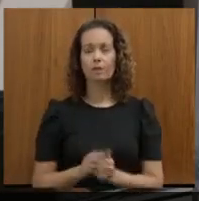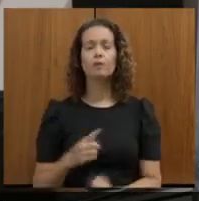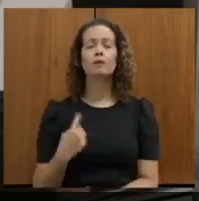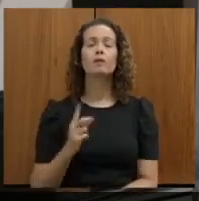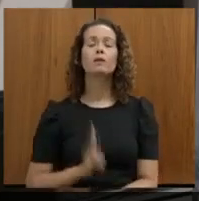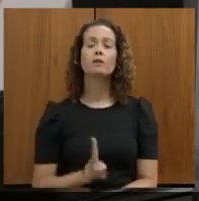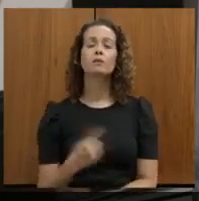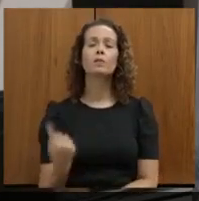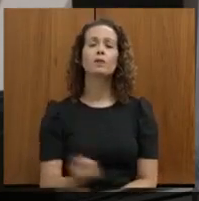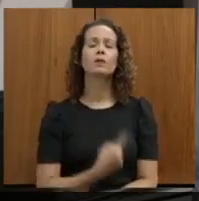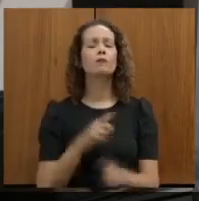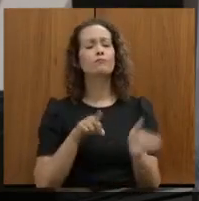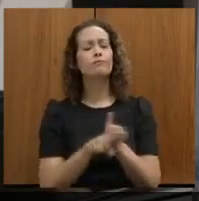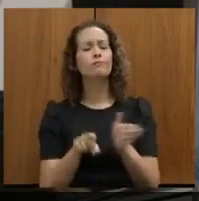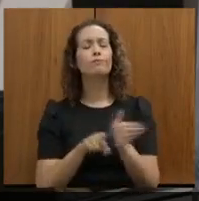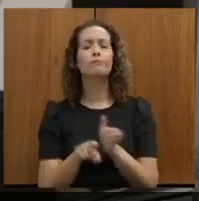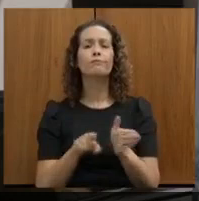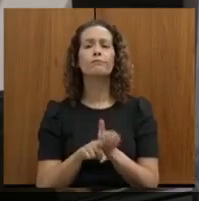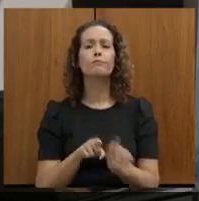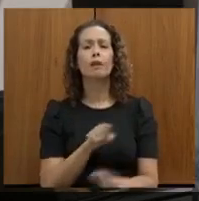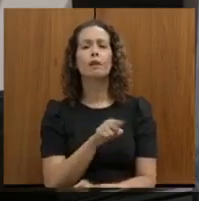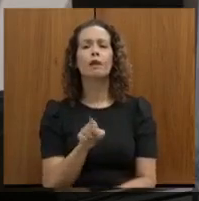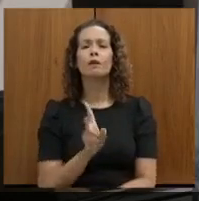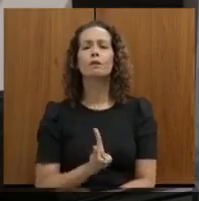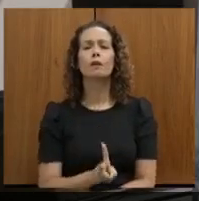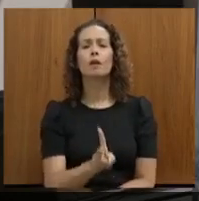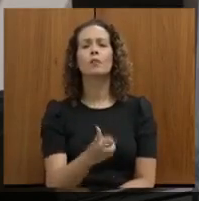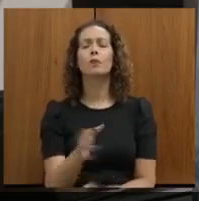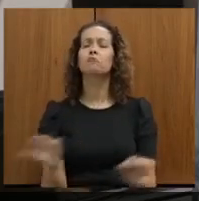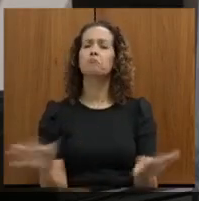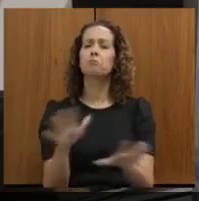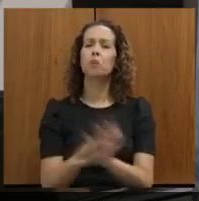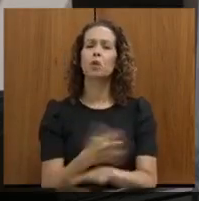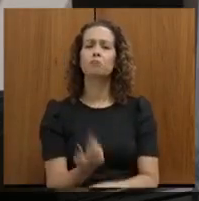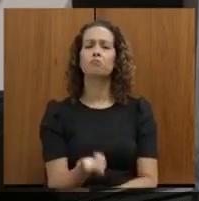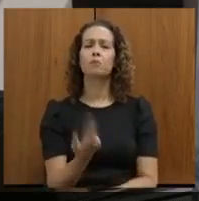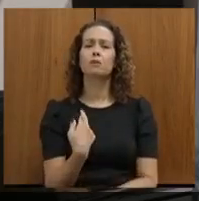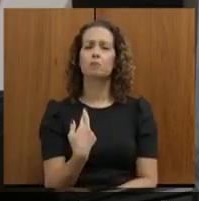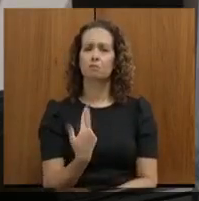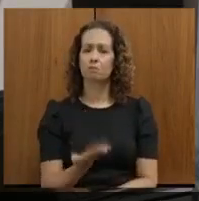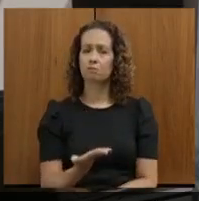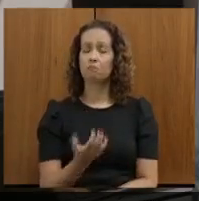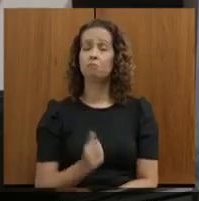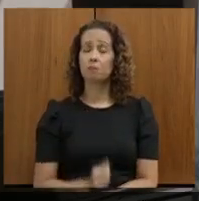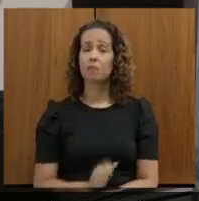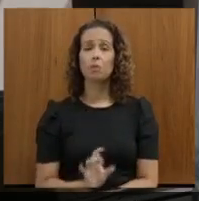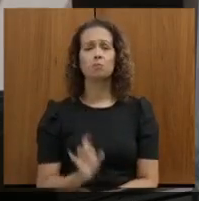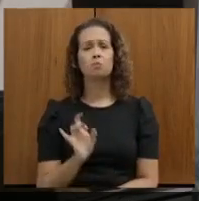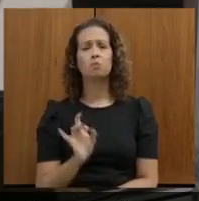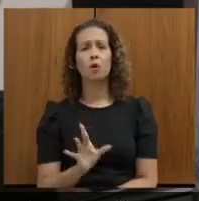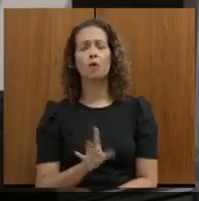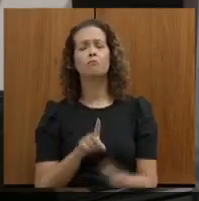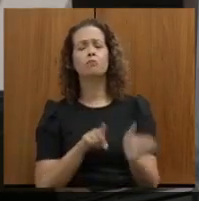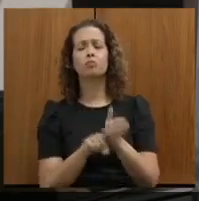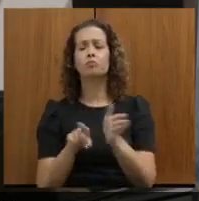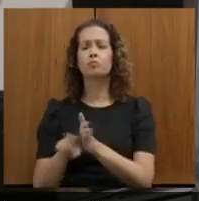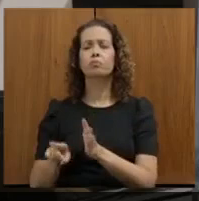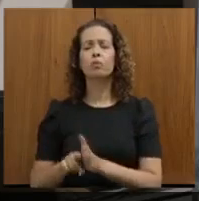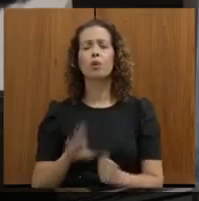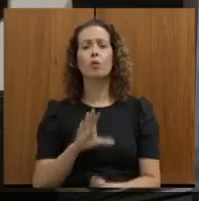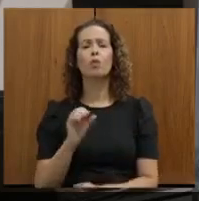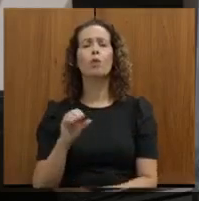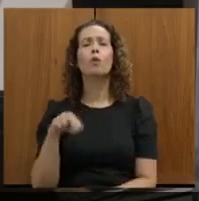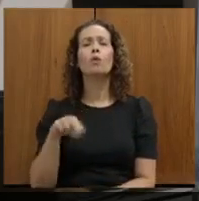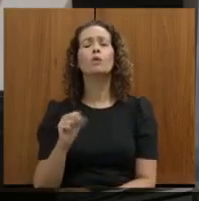indagamos, vossa excelência, de pronto, está preparada para responder. Basta a questão da concessão,